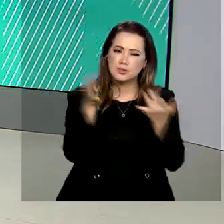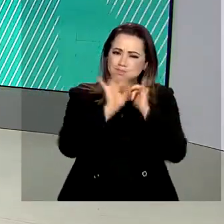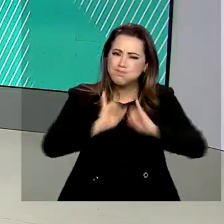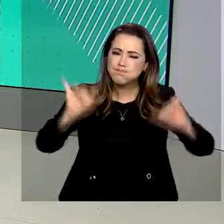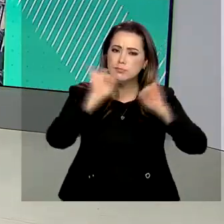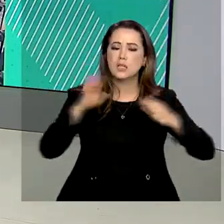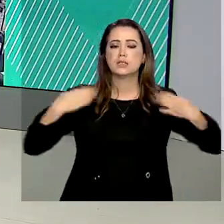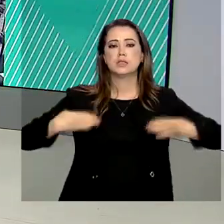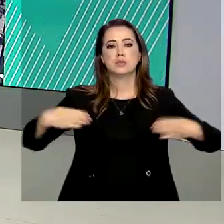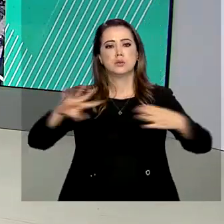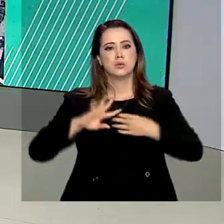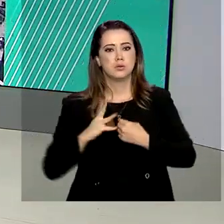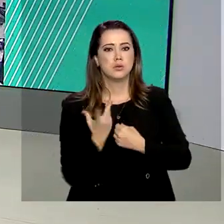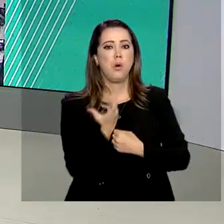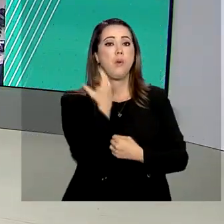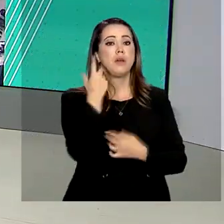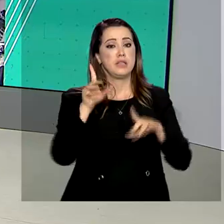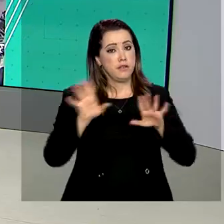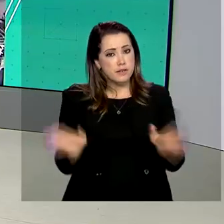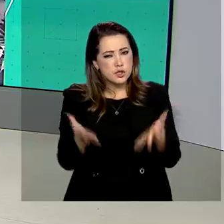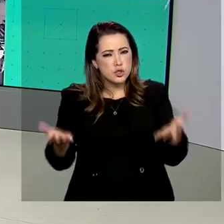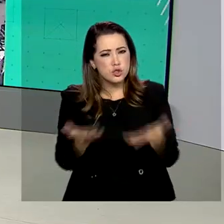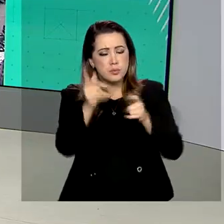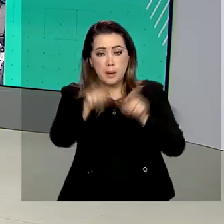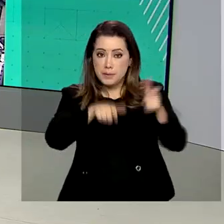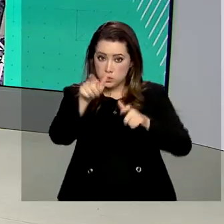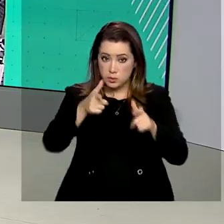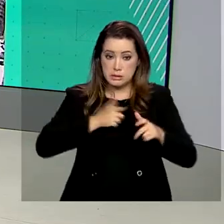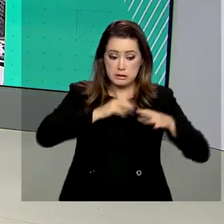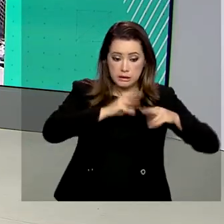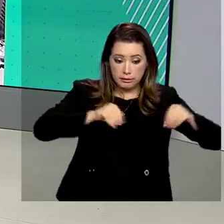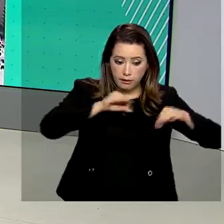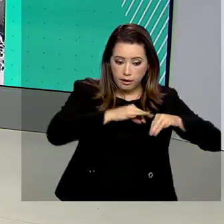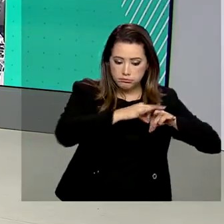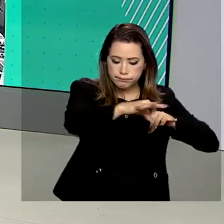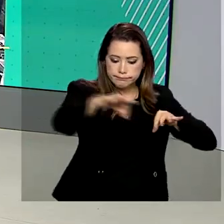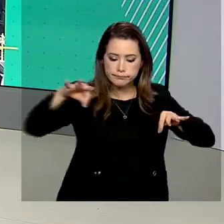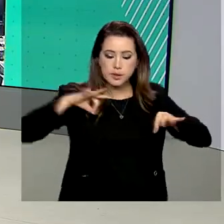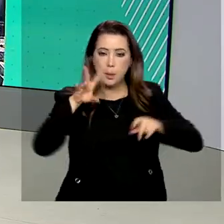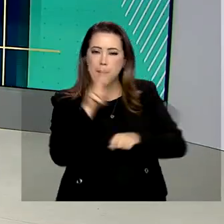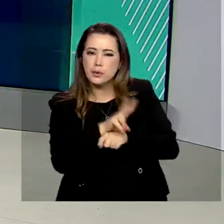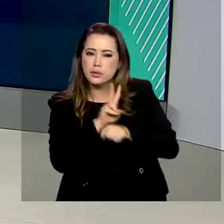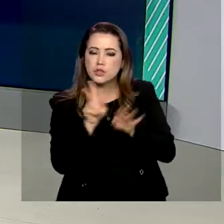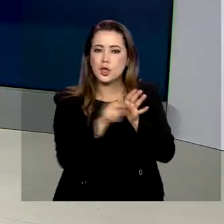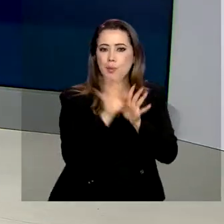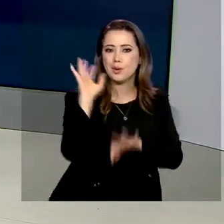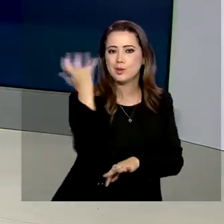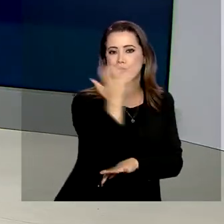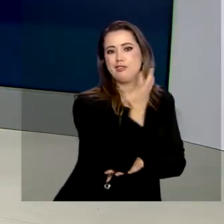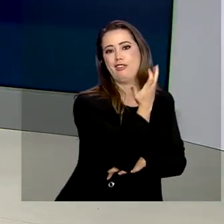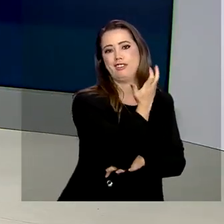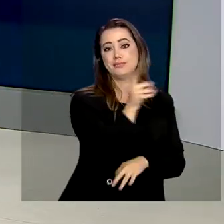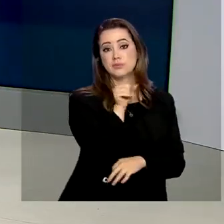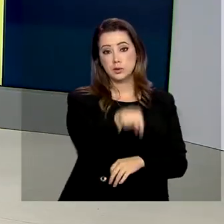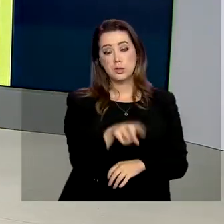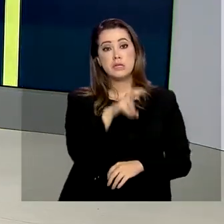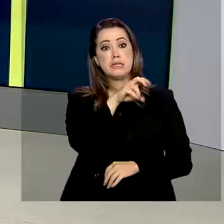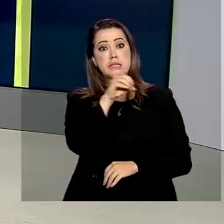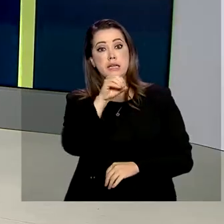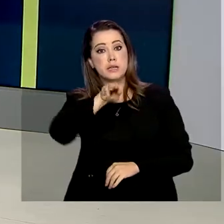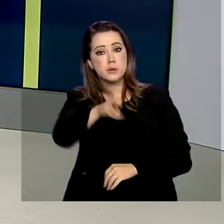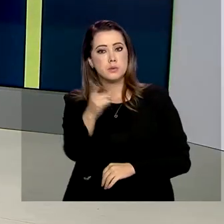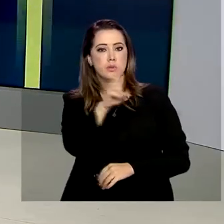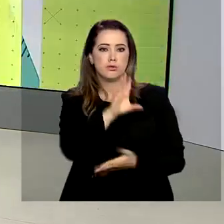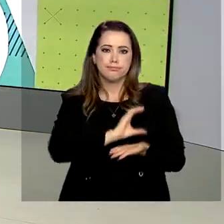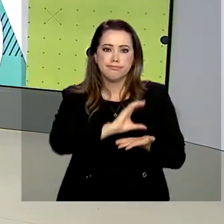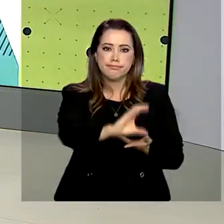pelo Ministério do Meio Ambiente e vai estimular donos de terra a proteger a mata nativa em suas propriedades. 500 milhões